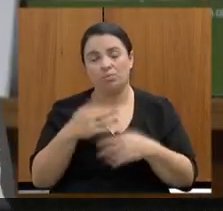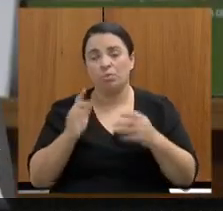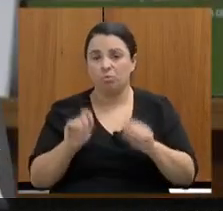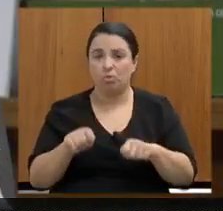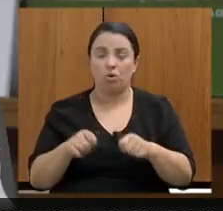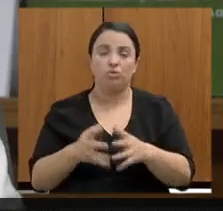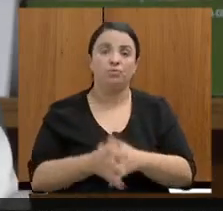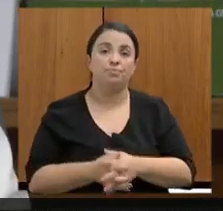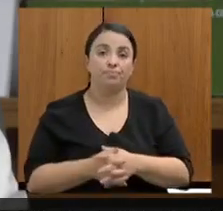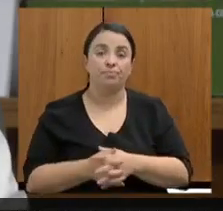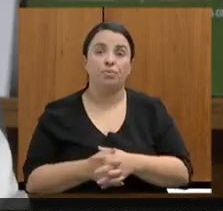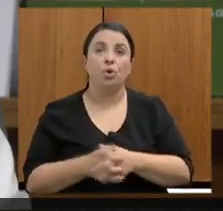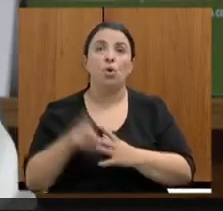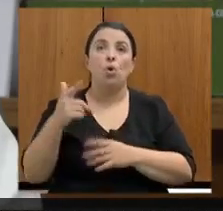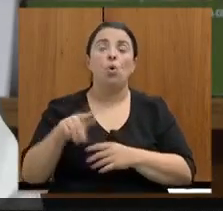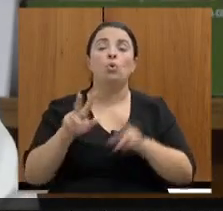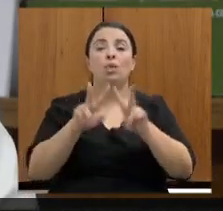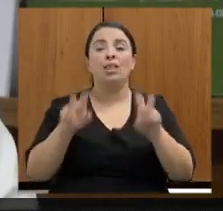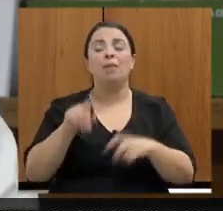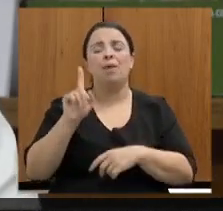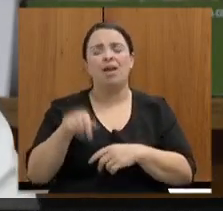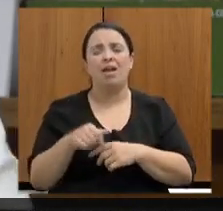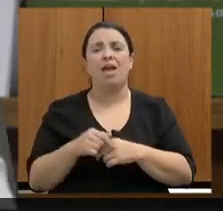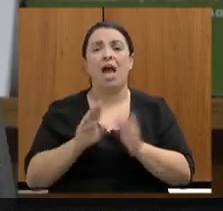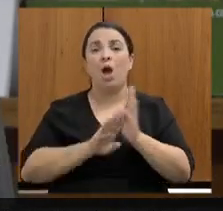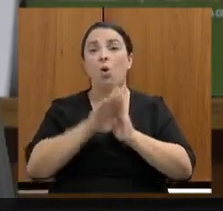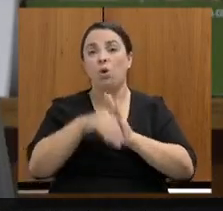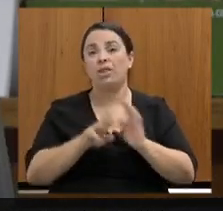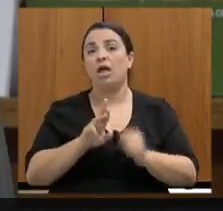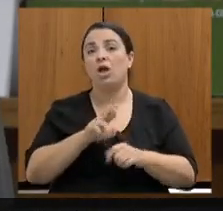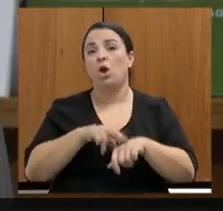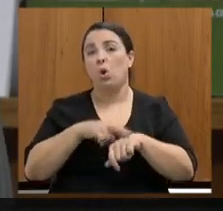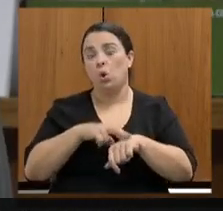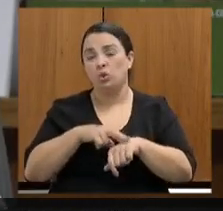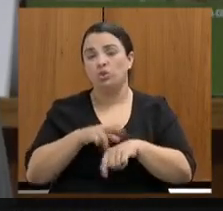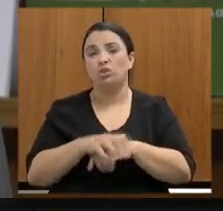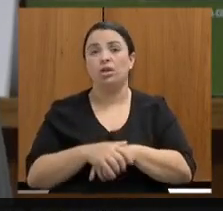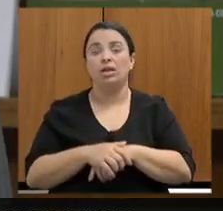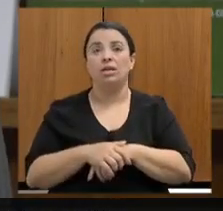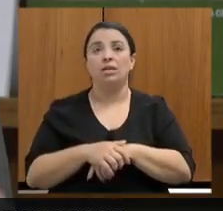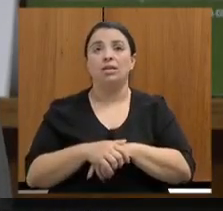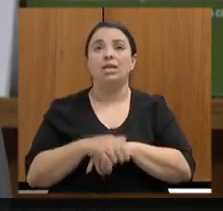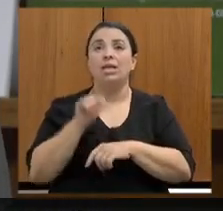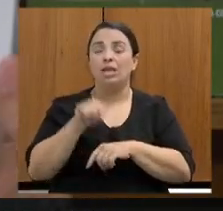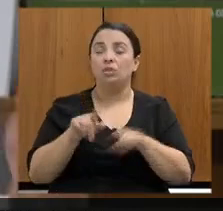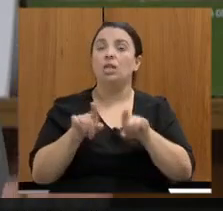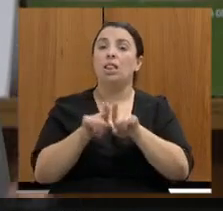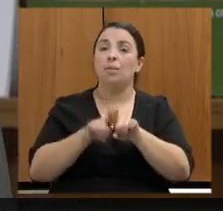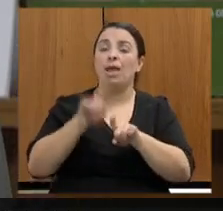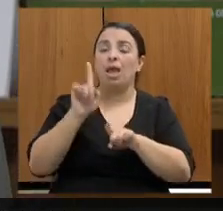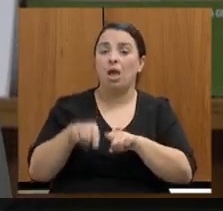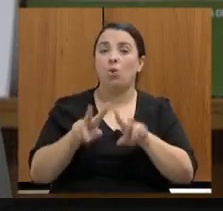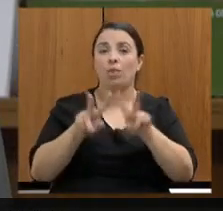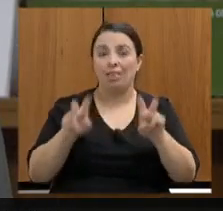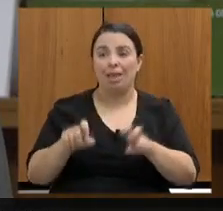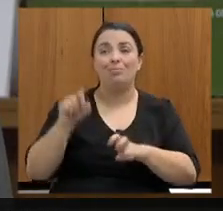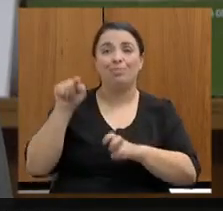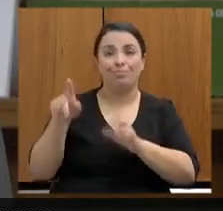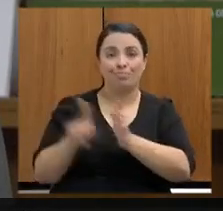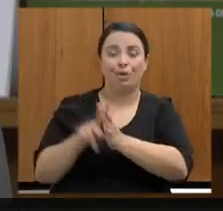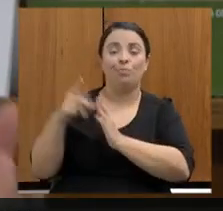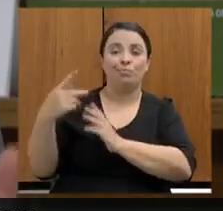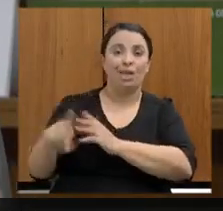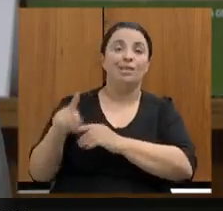Acredito que o próximo tema seja relacionado à onda roxa. Não tínhamos... E isso também é um tema relacionado à Secretaria de